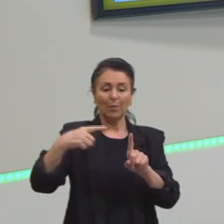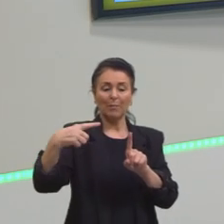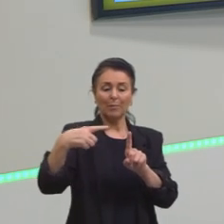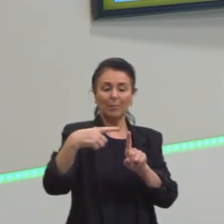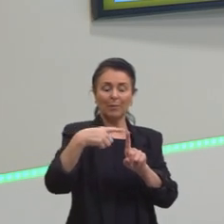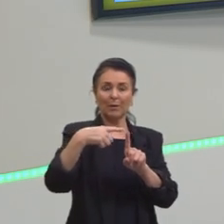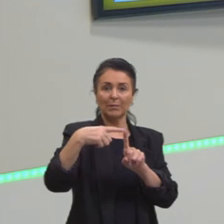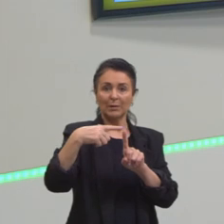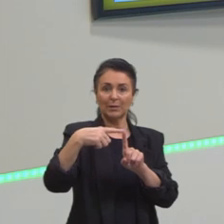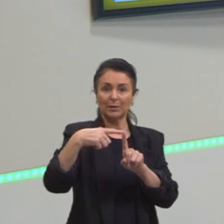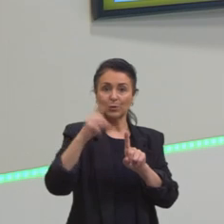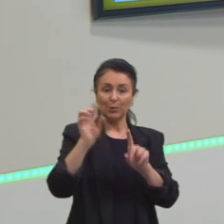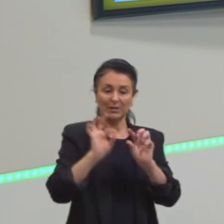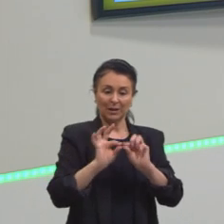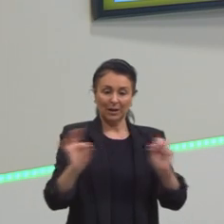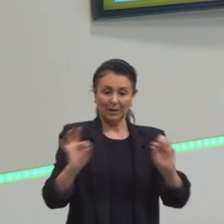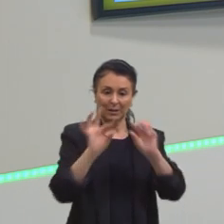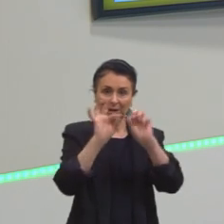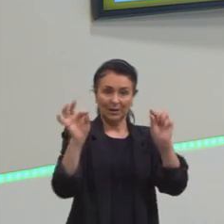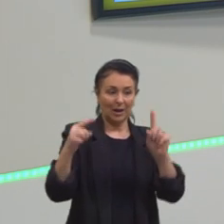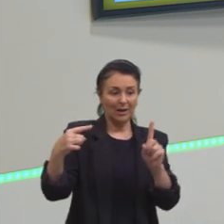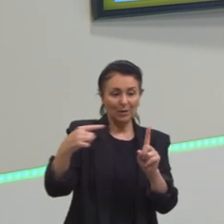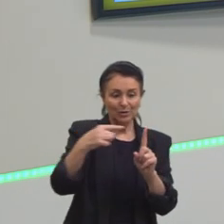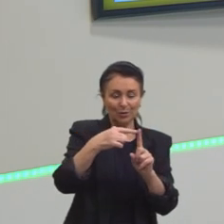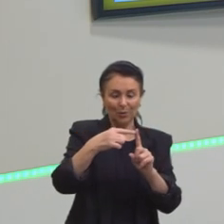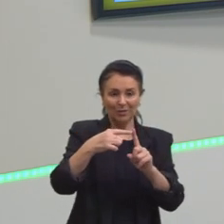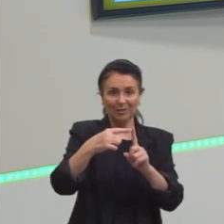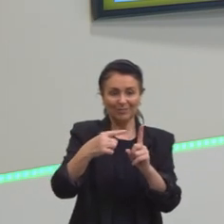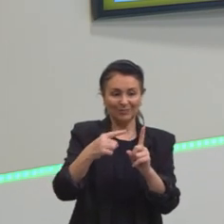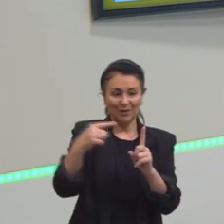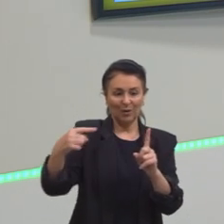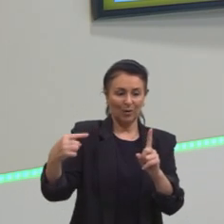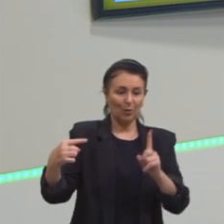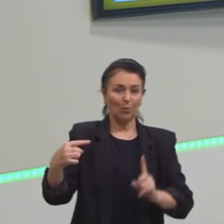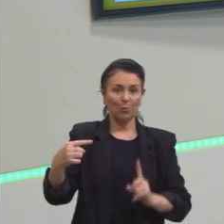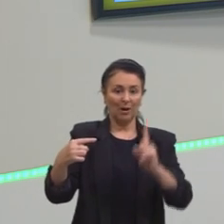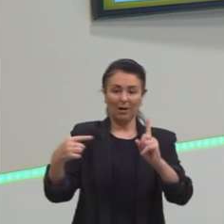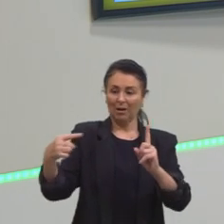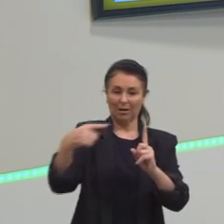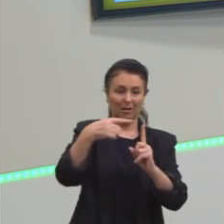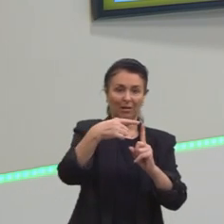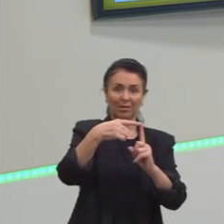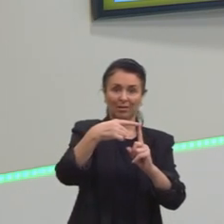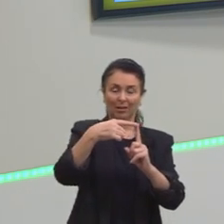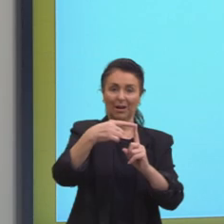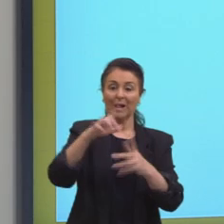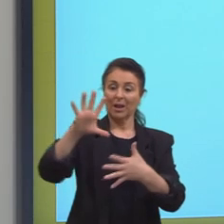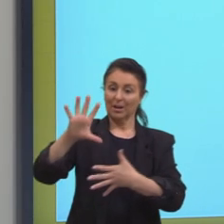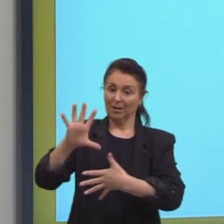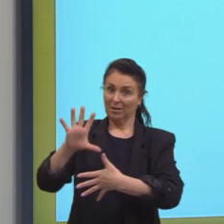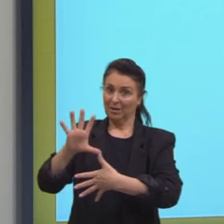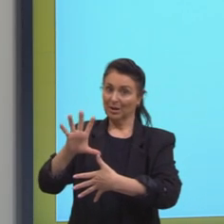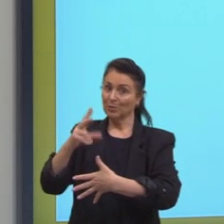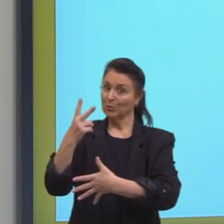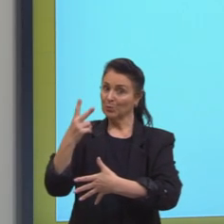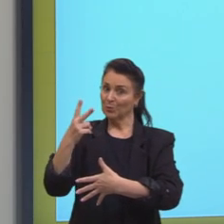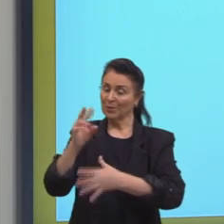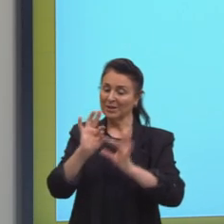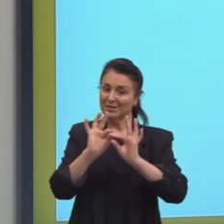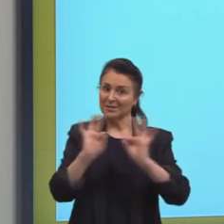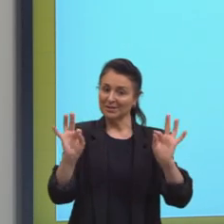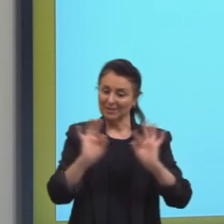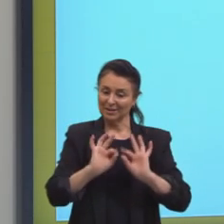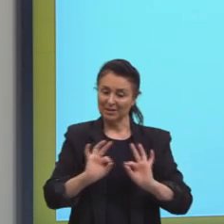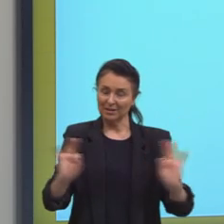entre duas retas ou dois planos, no caso da cartografia, são duas linhas. Nós temos aqui a